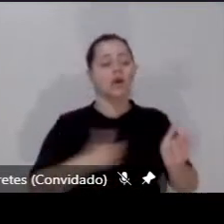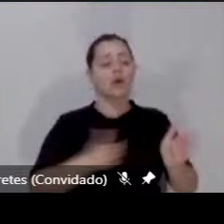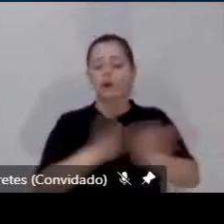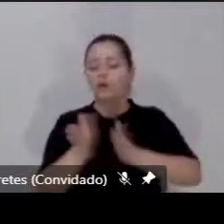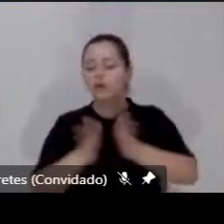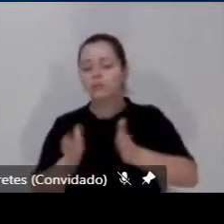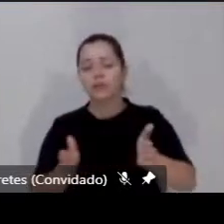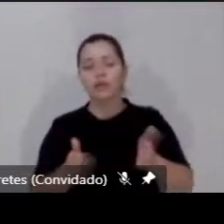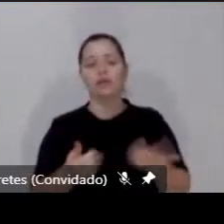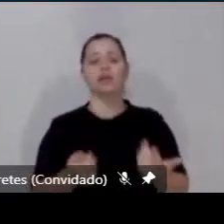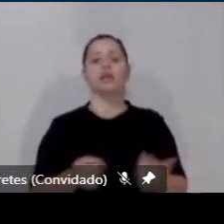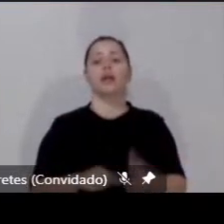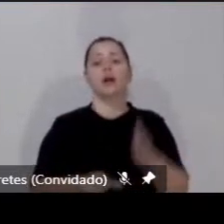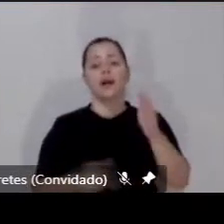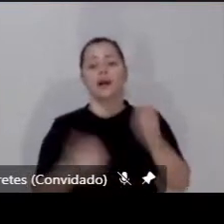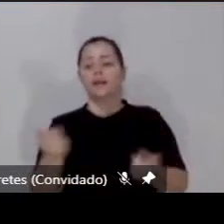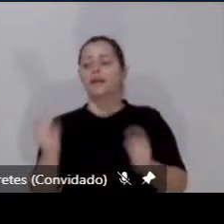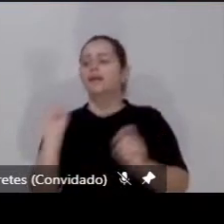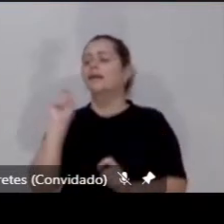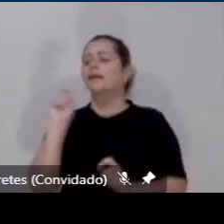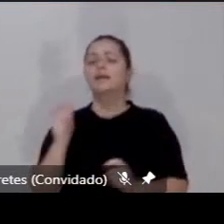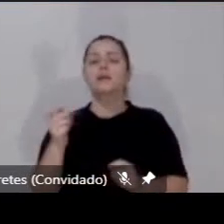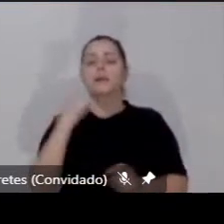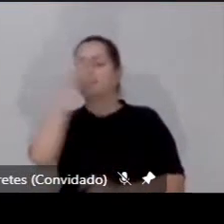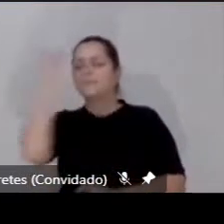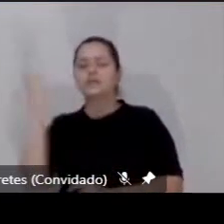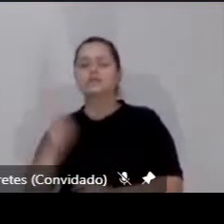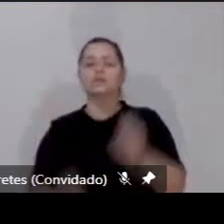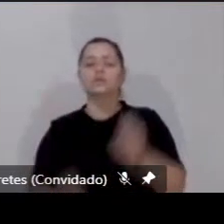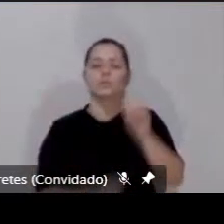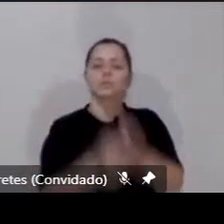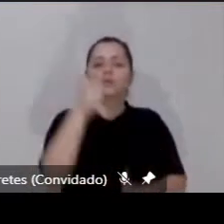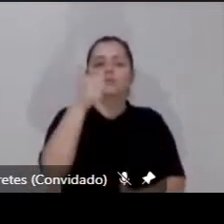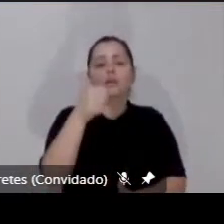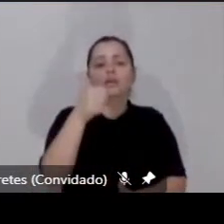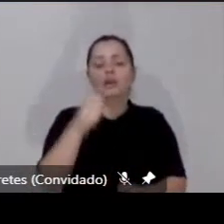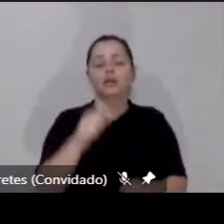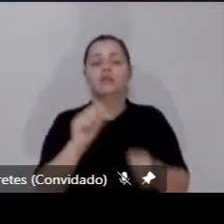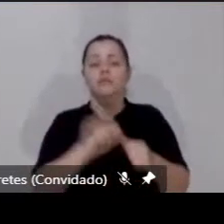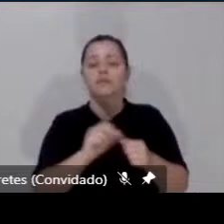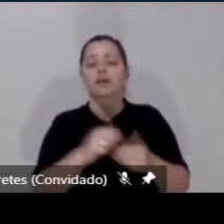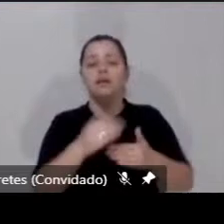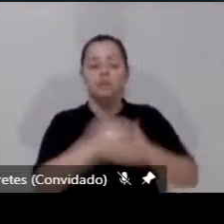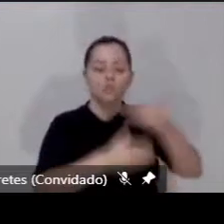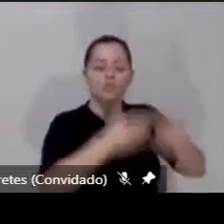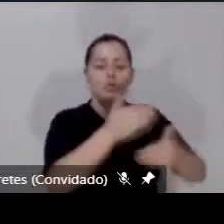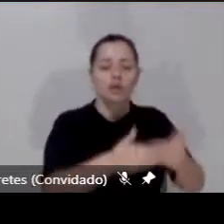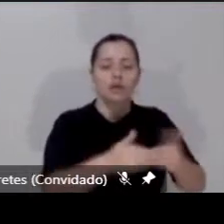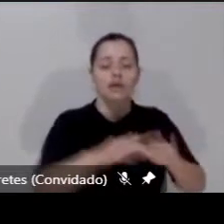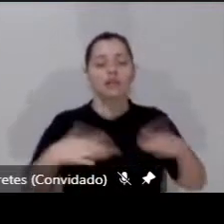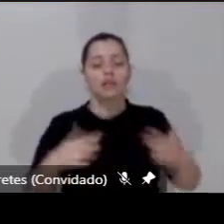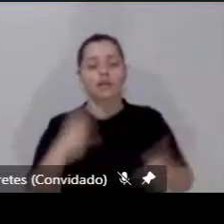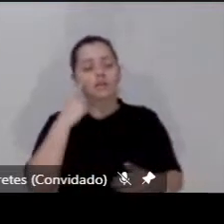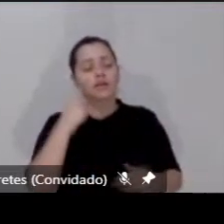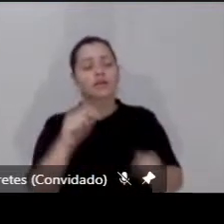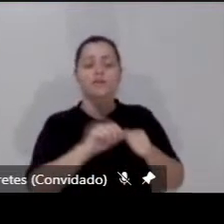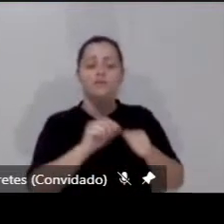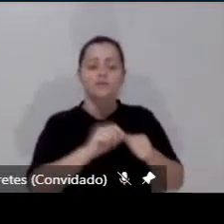E é nesse sentido que a gente vai valorizar a dimensão política que ela representa.